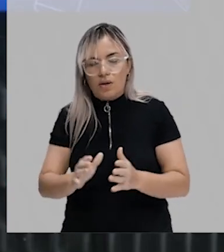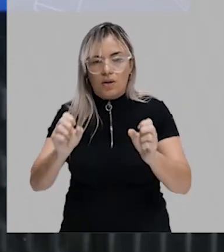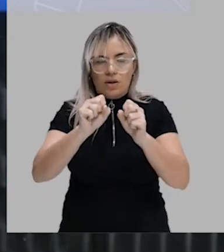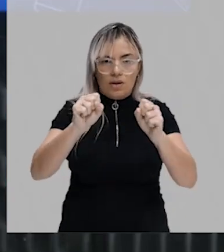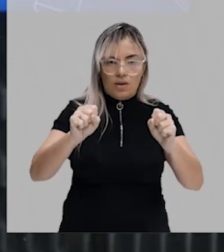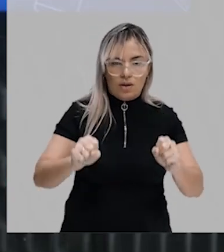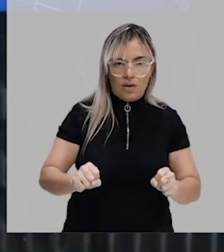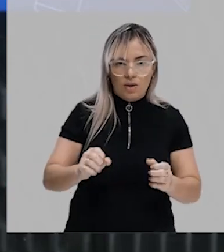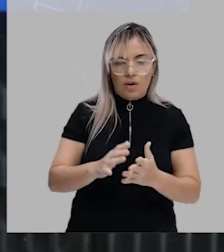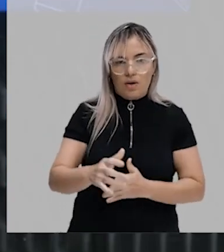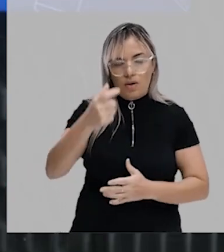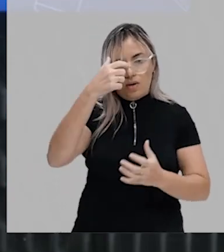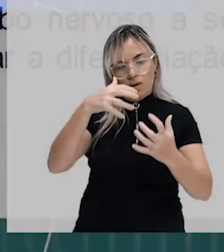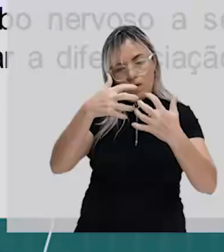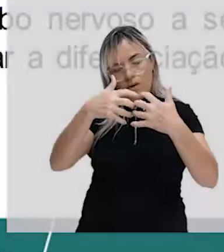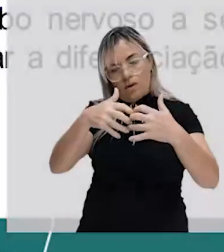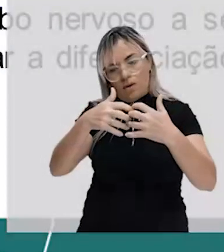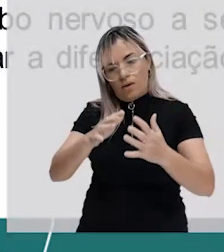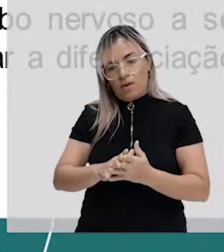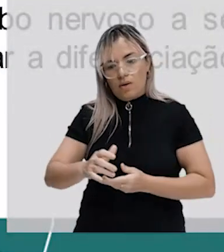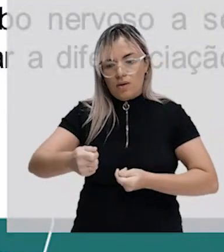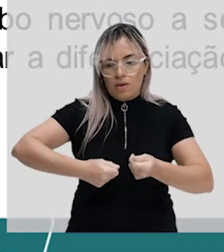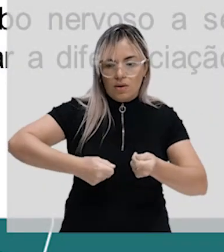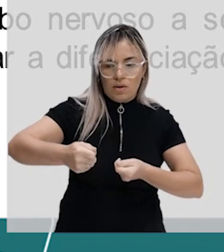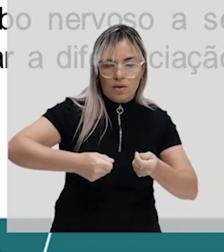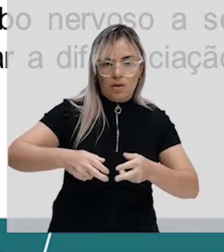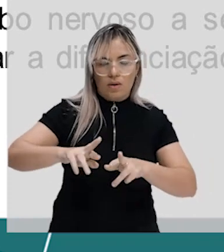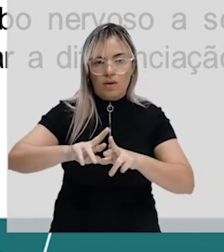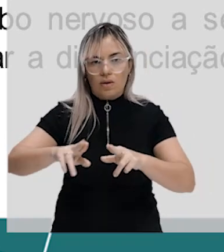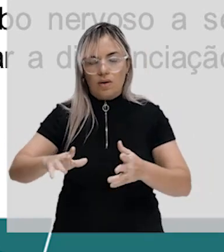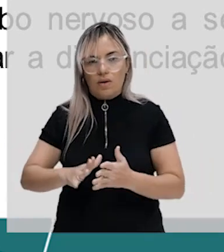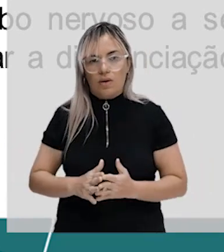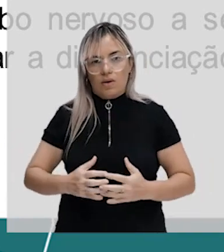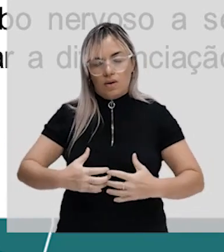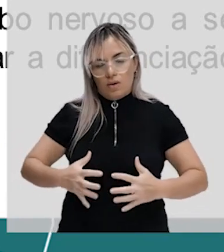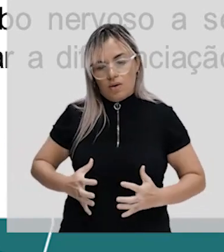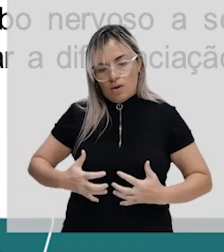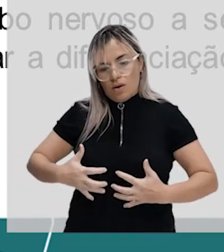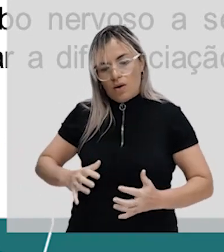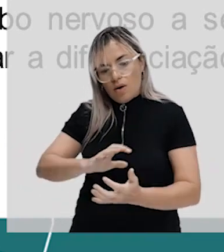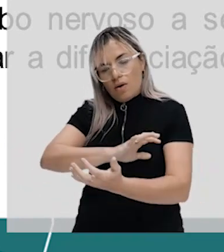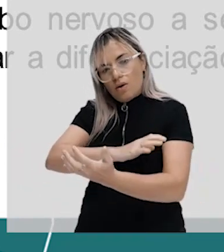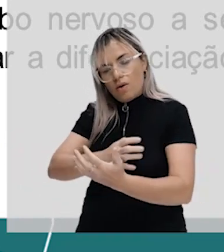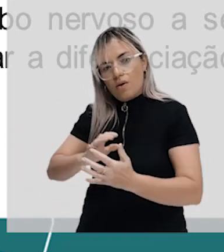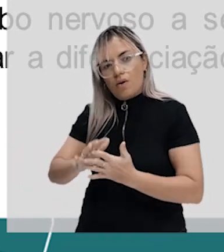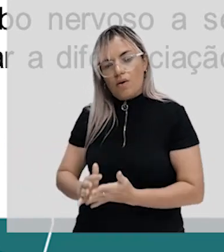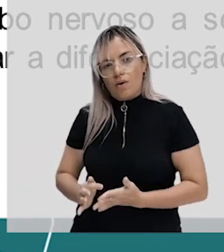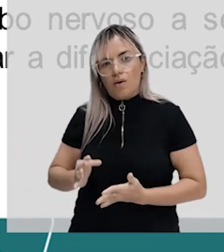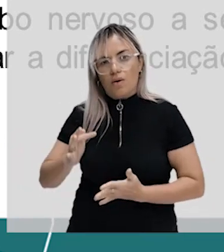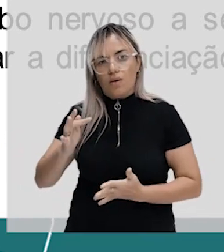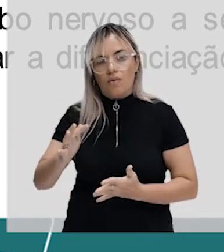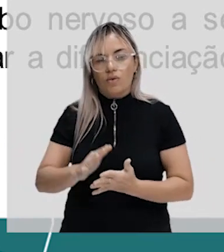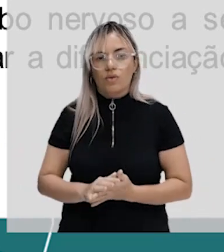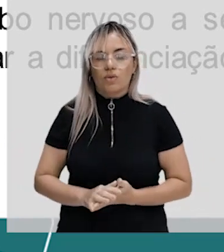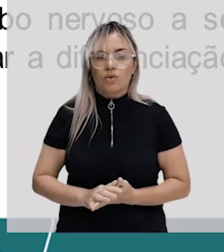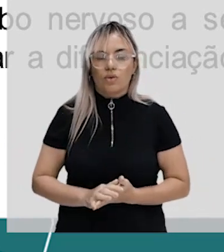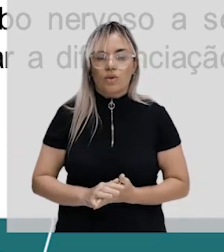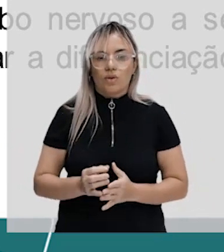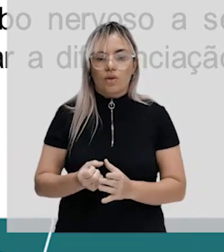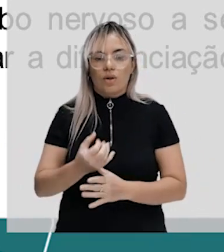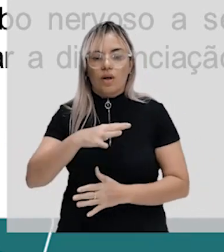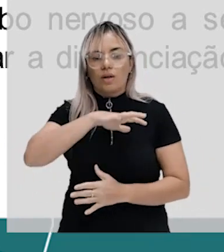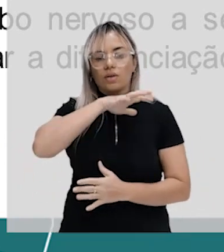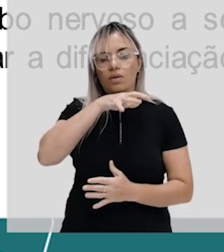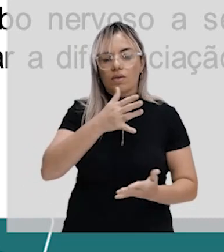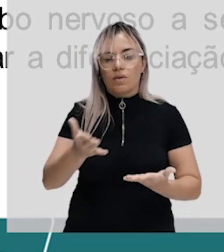central e a controlar a diferenciação dos nervos ligados à musculatura do futuro animal, tá certo?